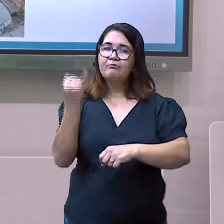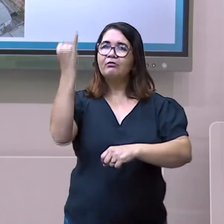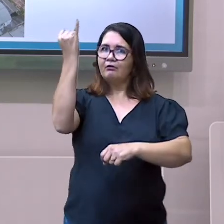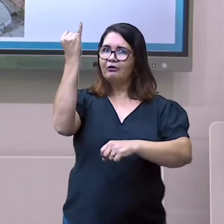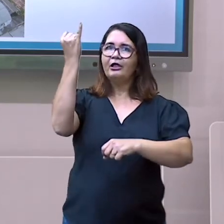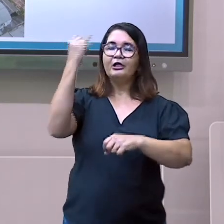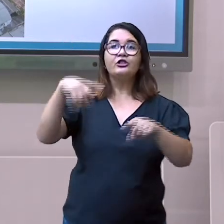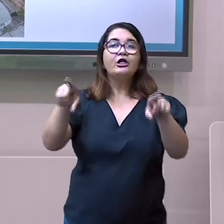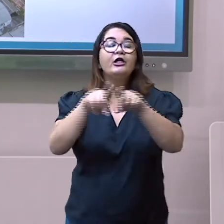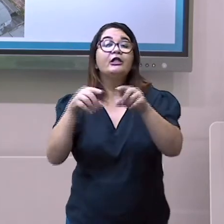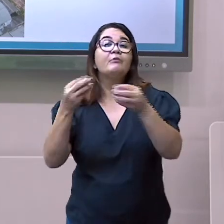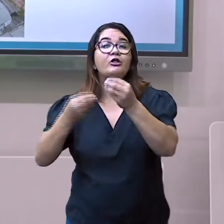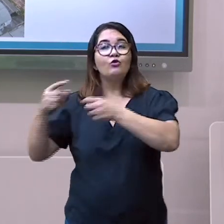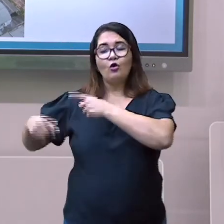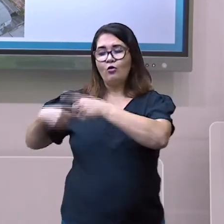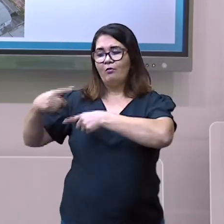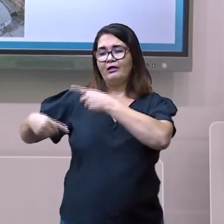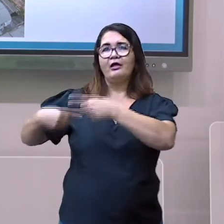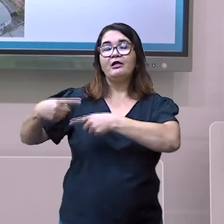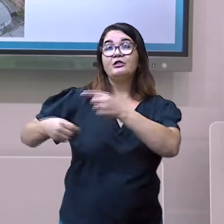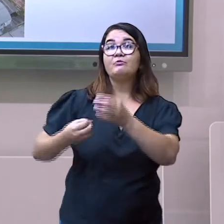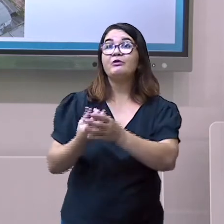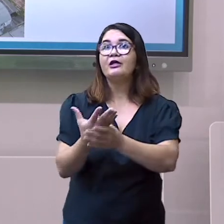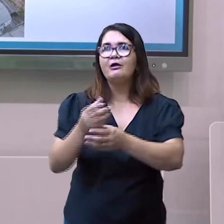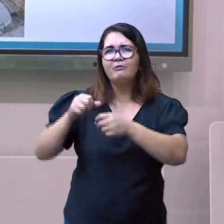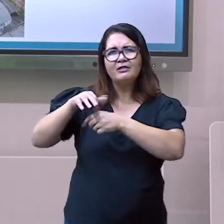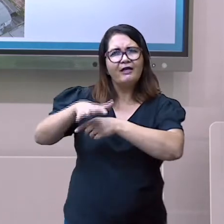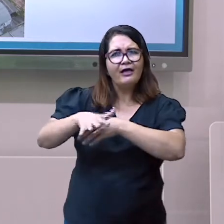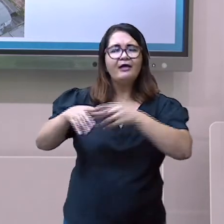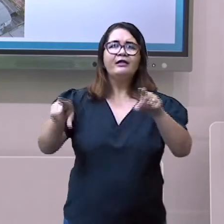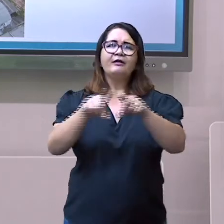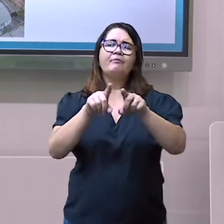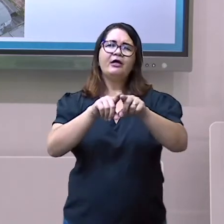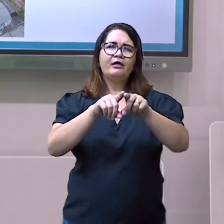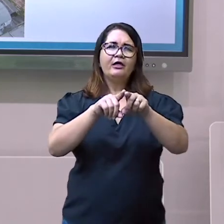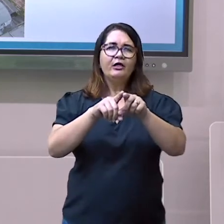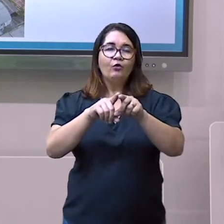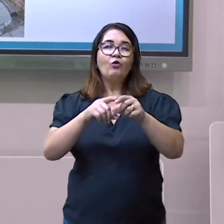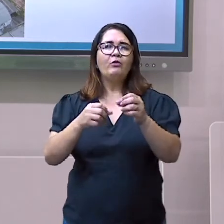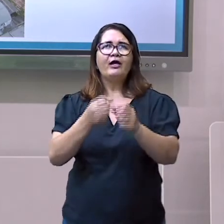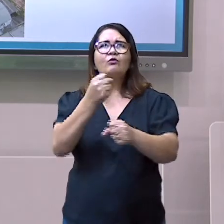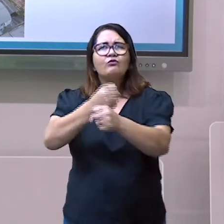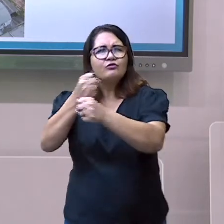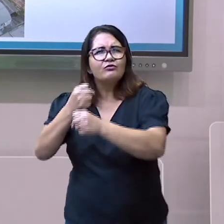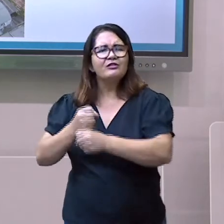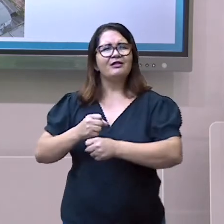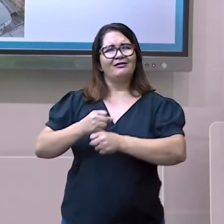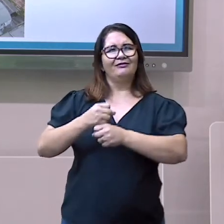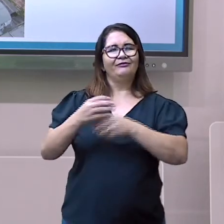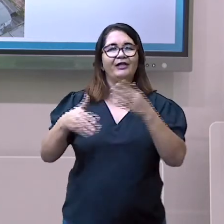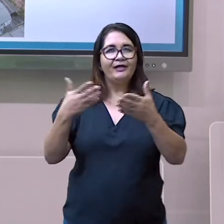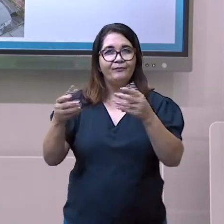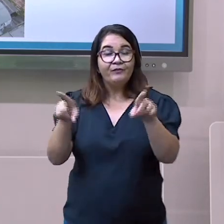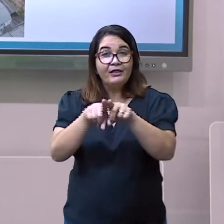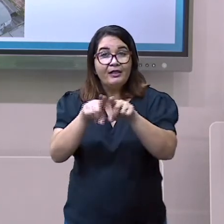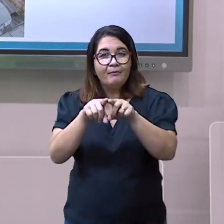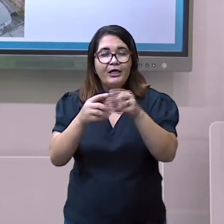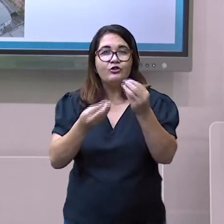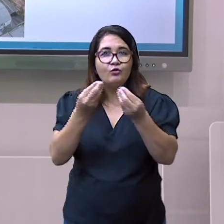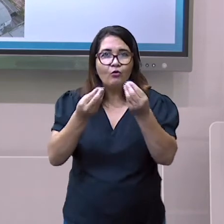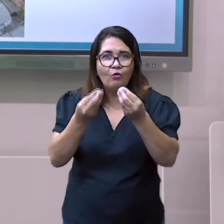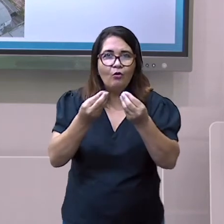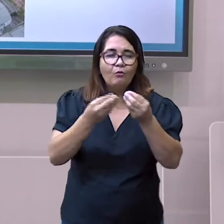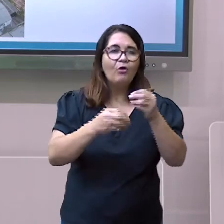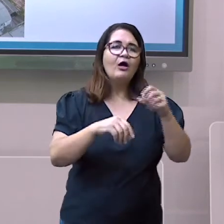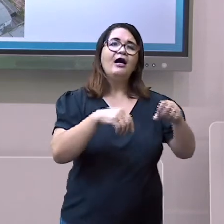matérias-prima, como couro, algodão, lã e o ferro, em produtos como calçados,